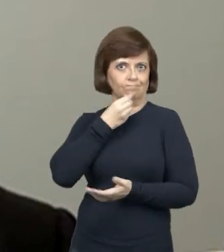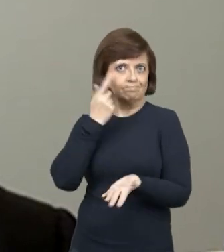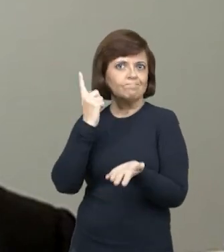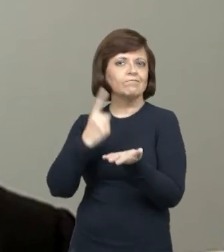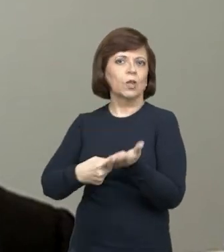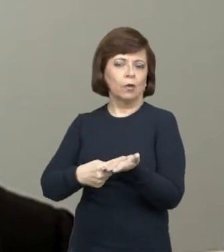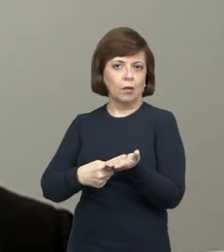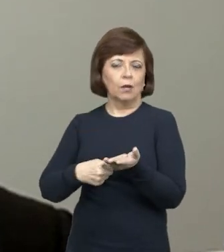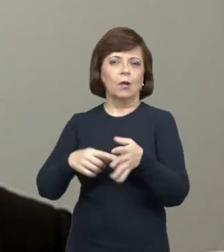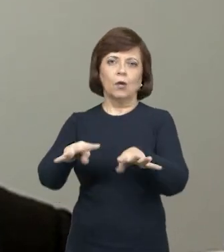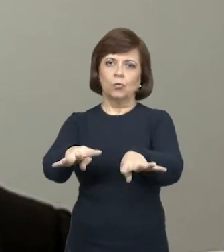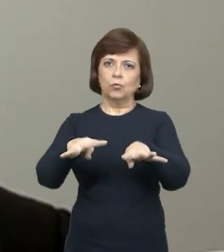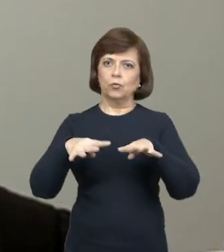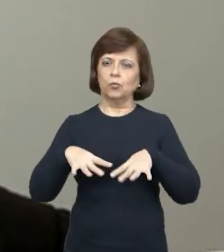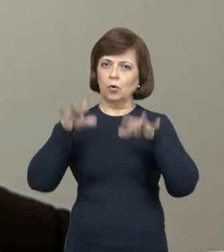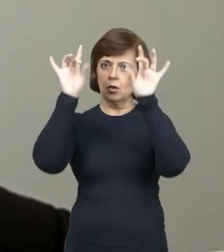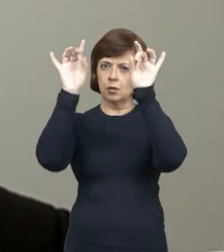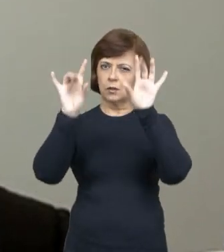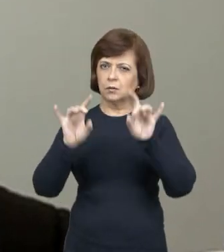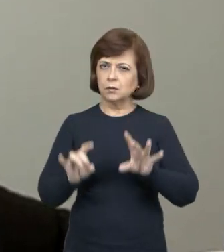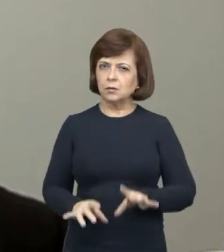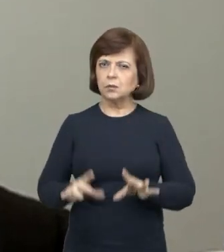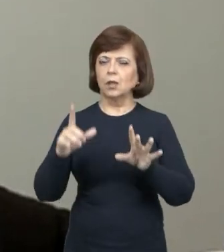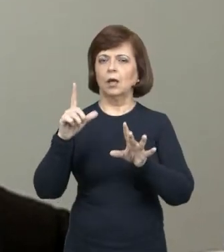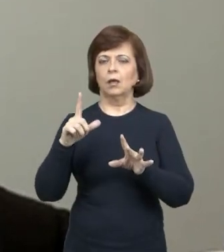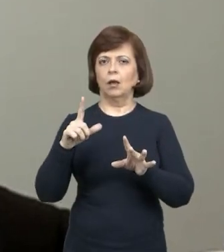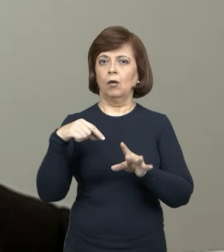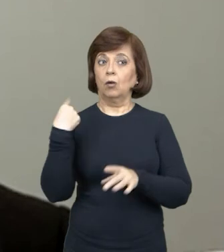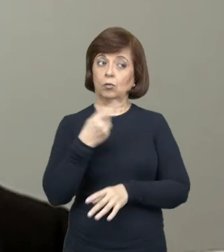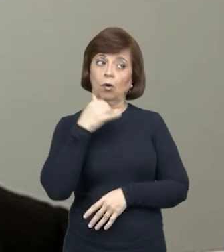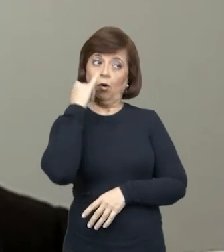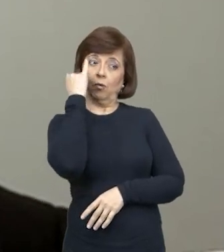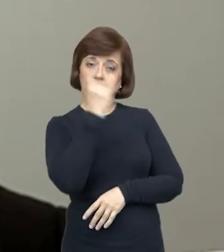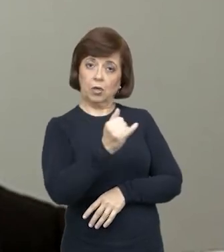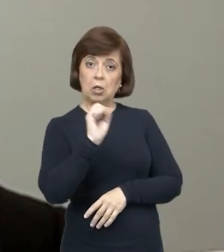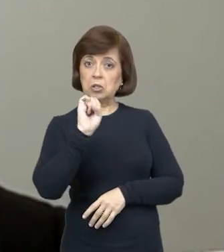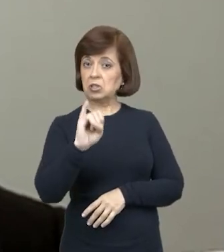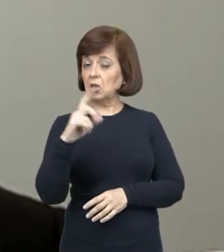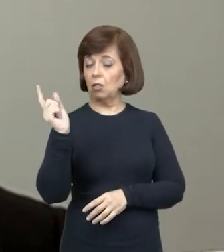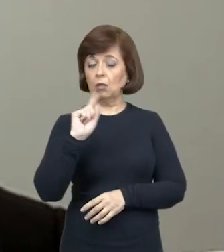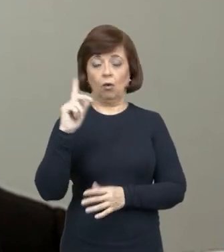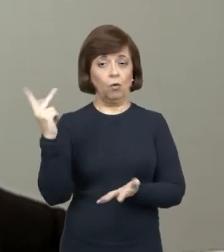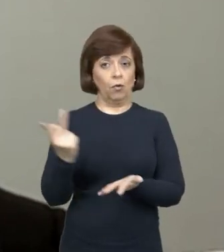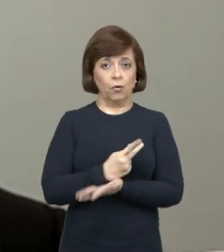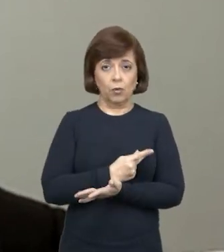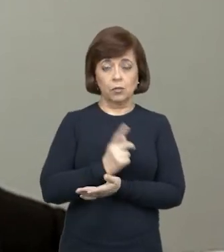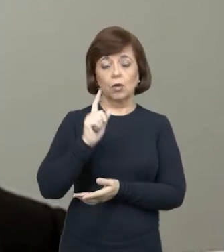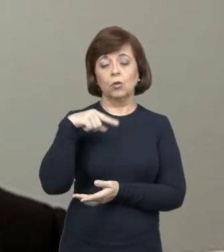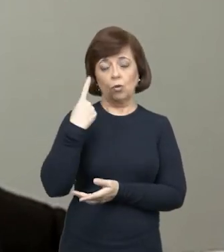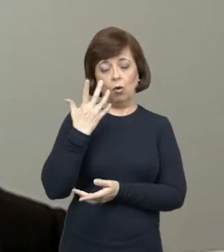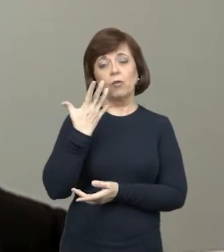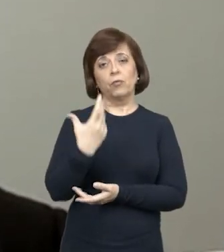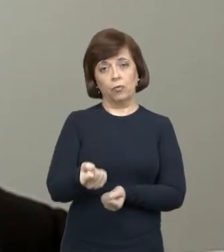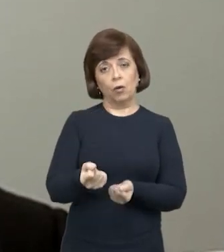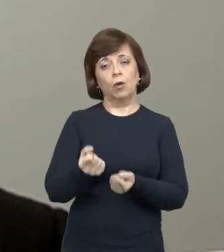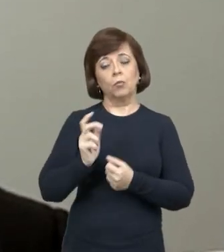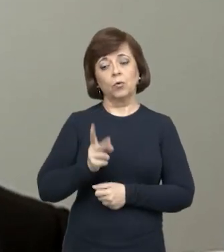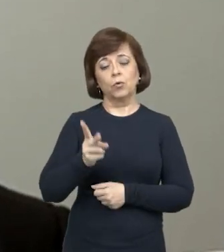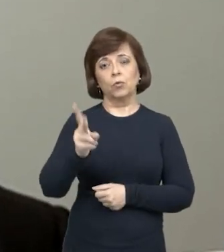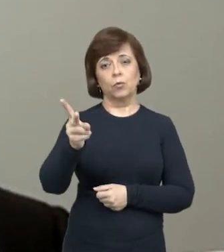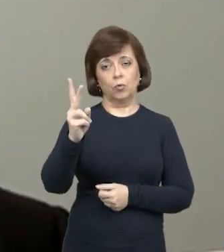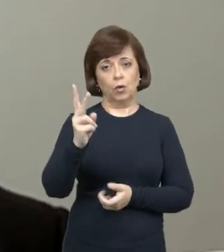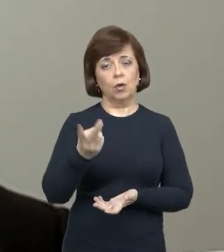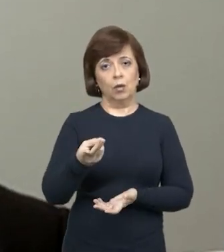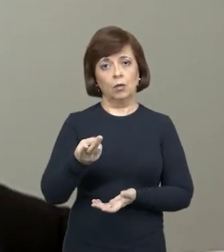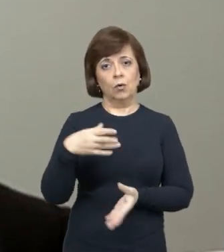juízo, numa audiência especial, tal como determinado pelo Judiciário, se isso não for possível, aí restará o prosseguimento da execução